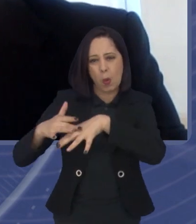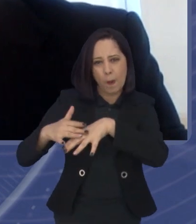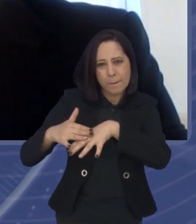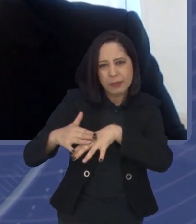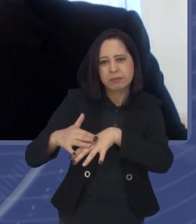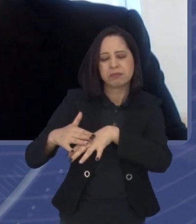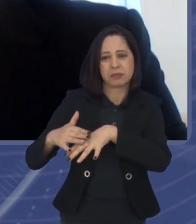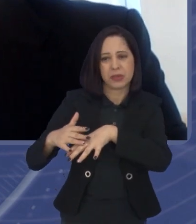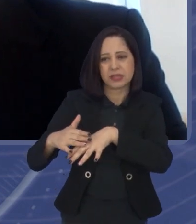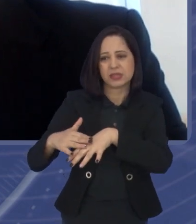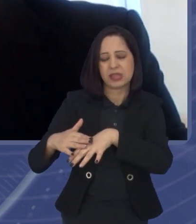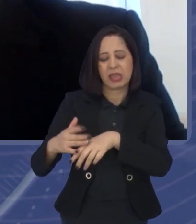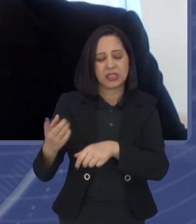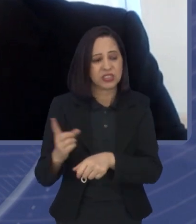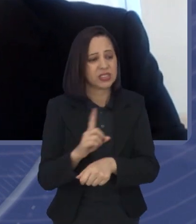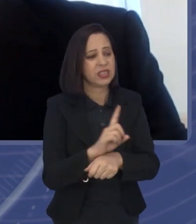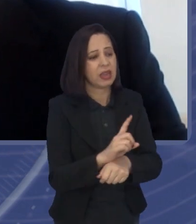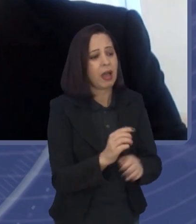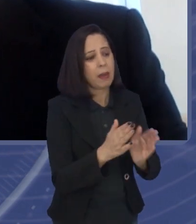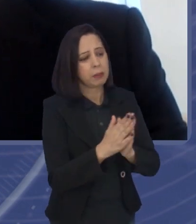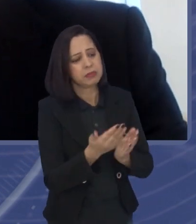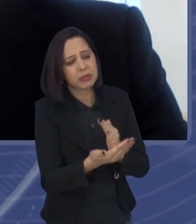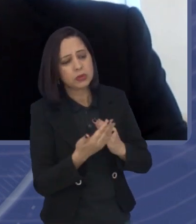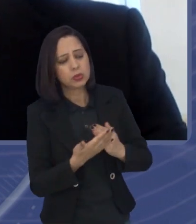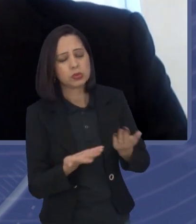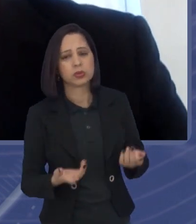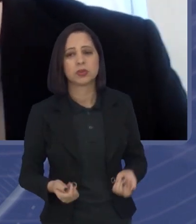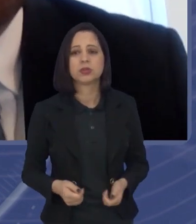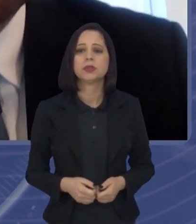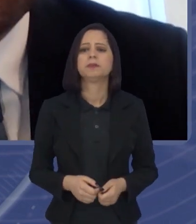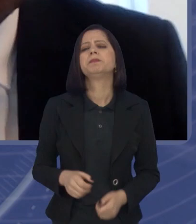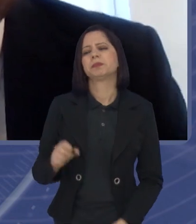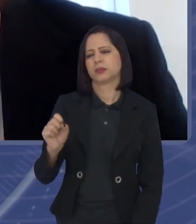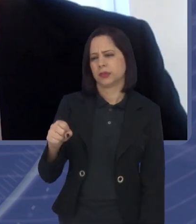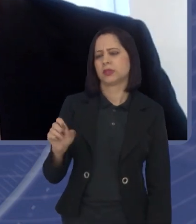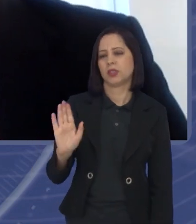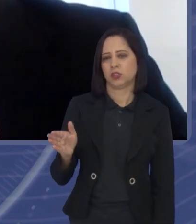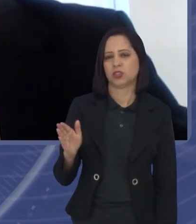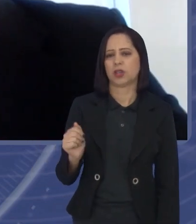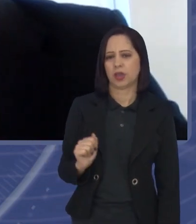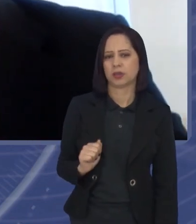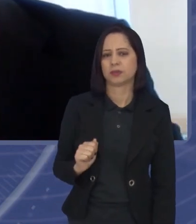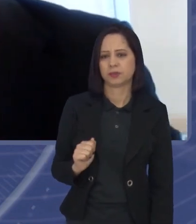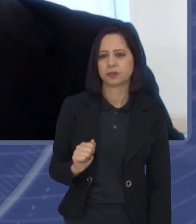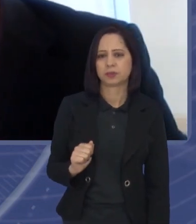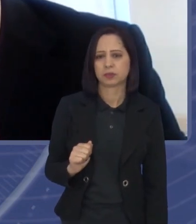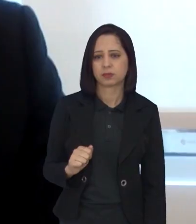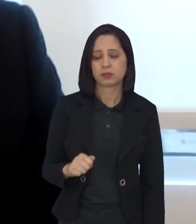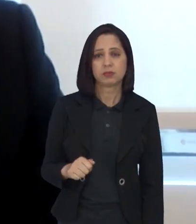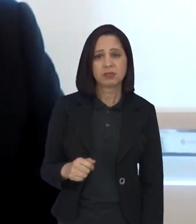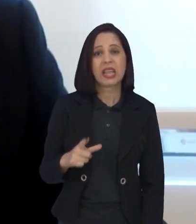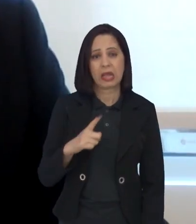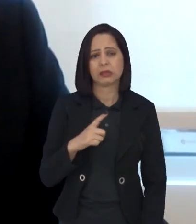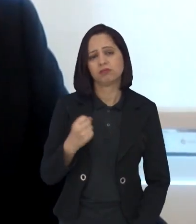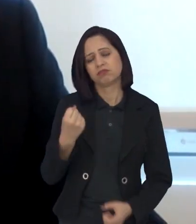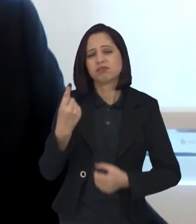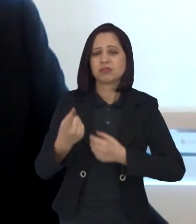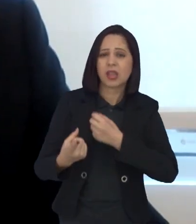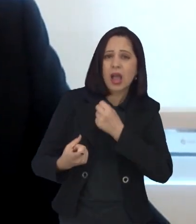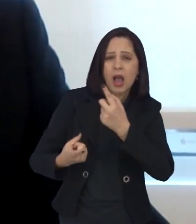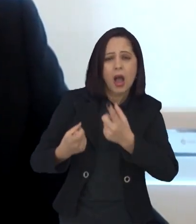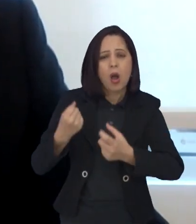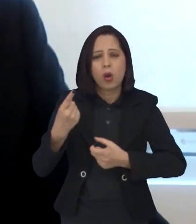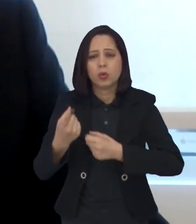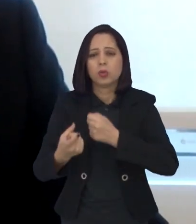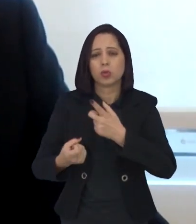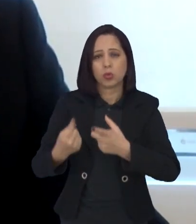você mediar esse assunto? Sim, sim. Hoje, nós temos alguns casos